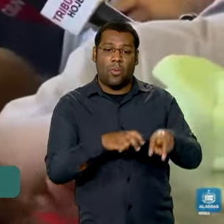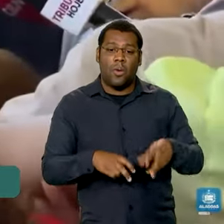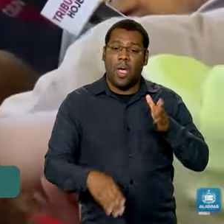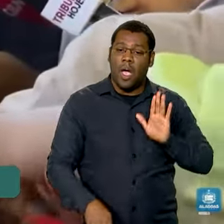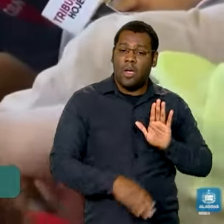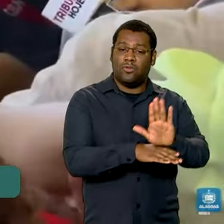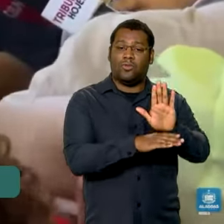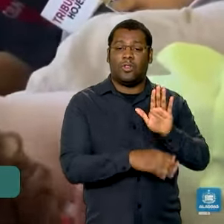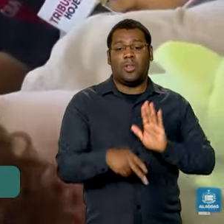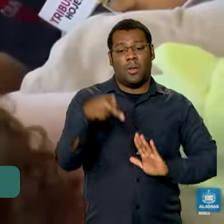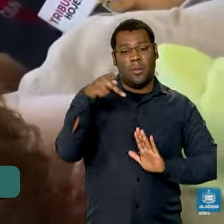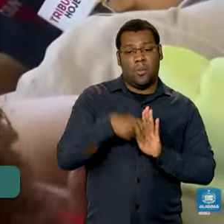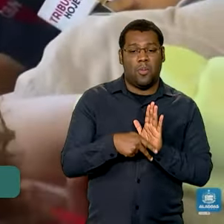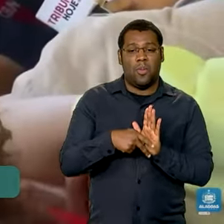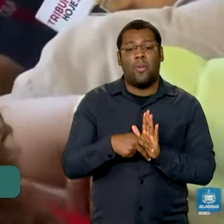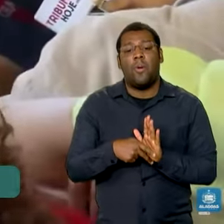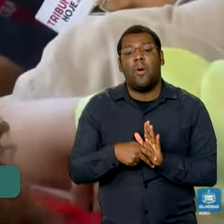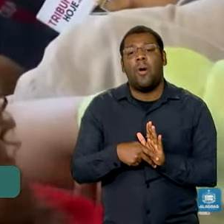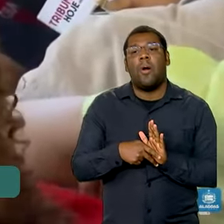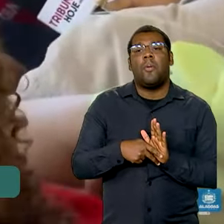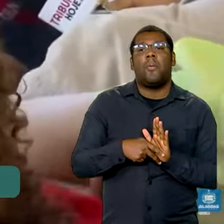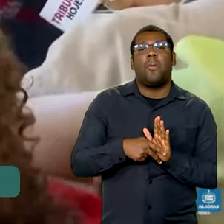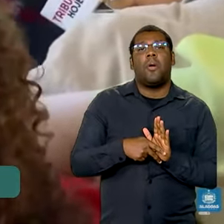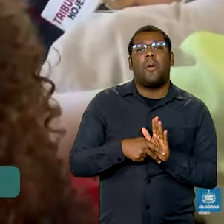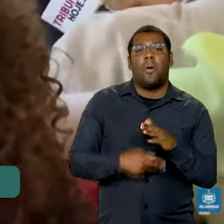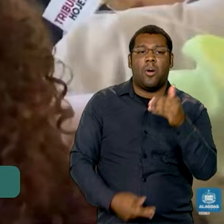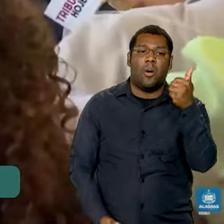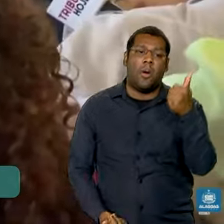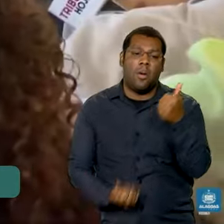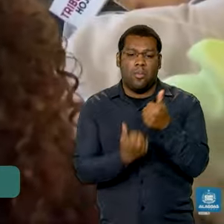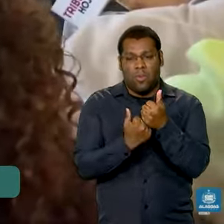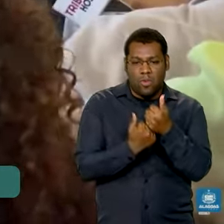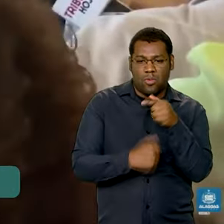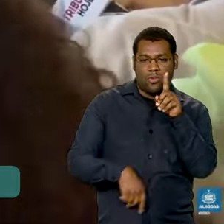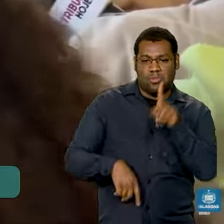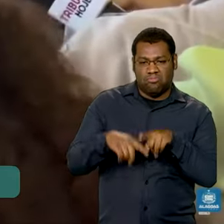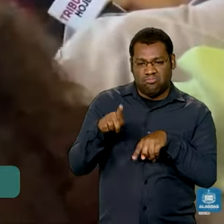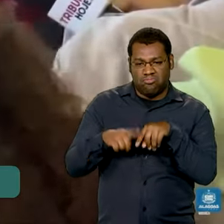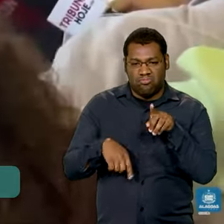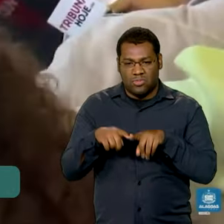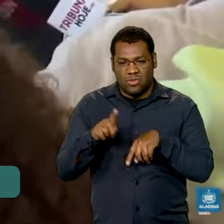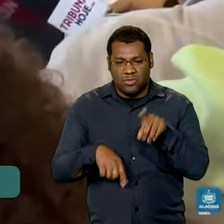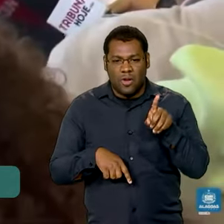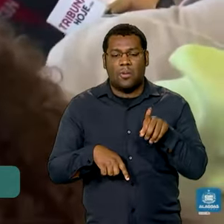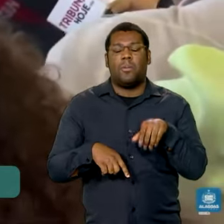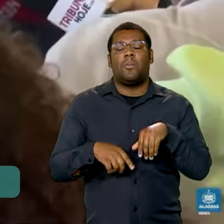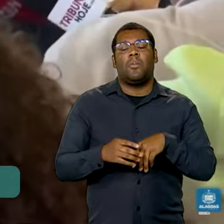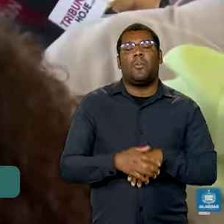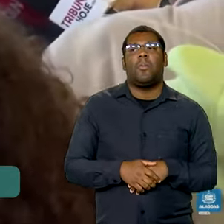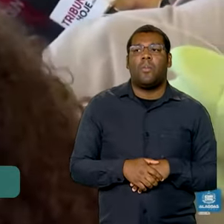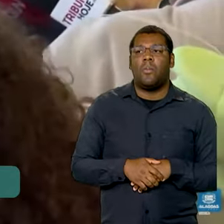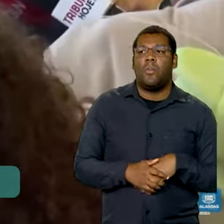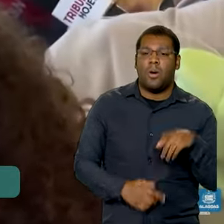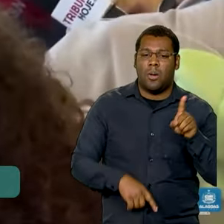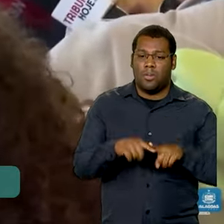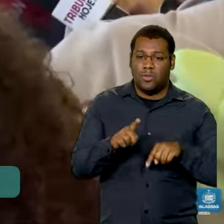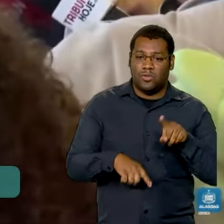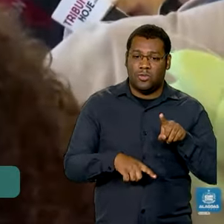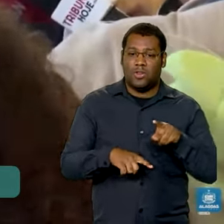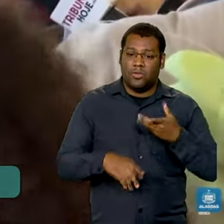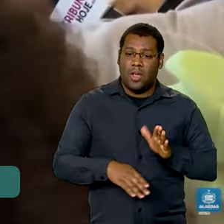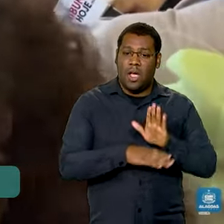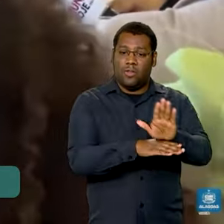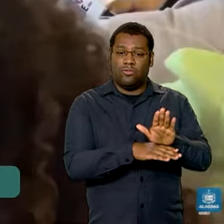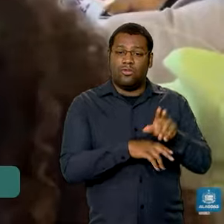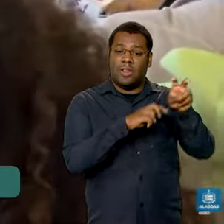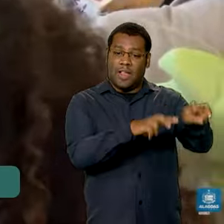programa Fortalece 2, entregando máquinas, equipamentos para potencializar a agricultura do Estado,